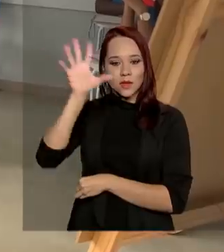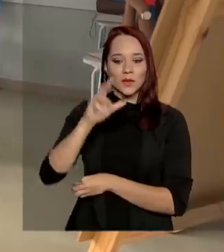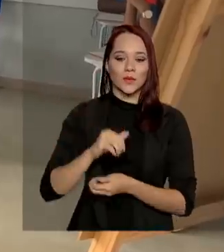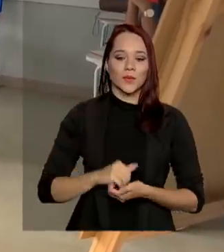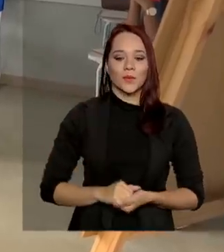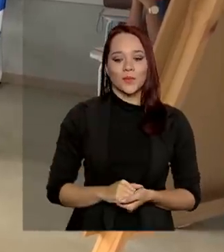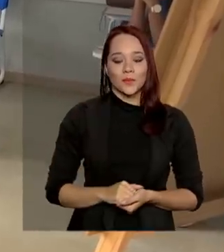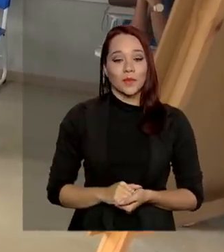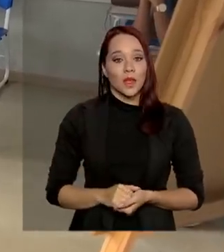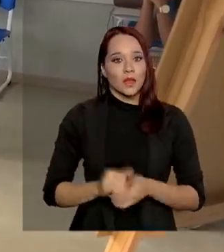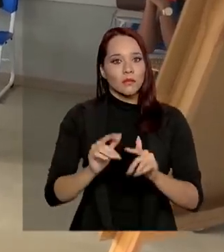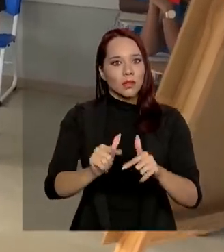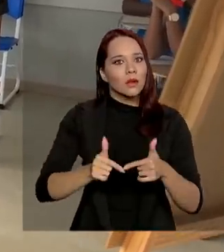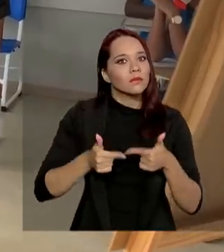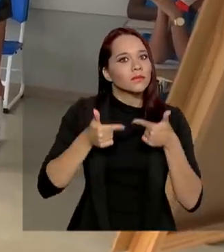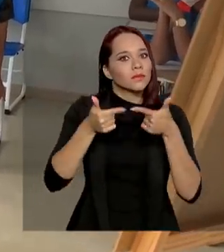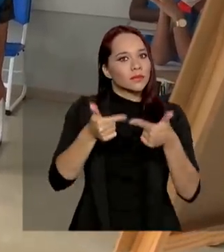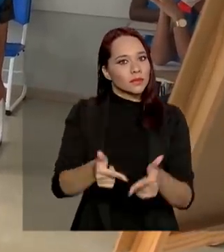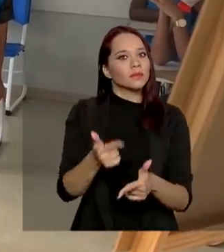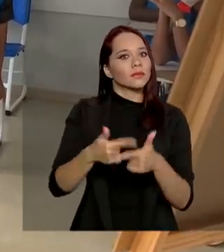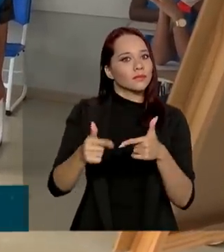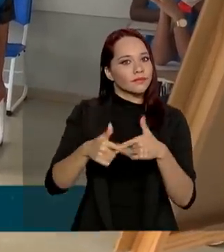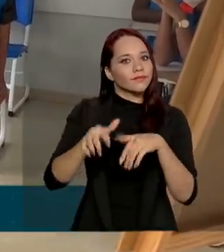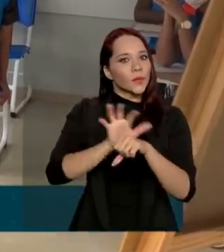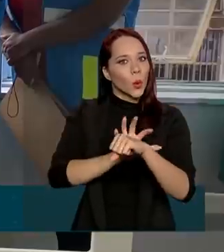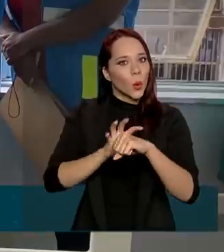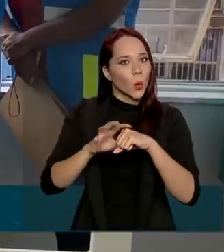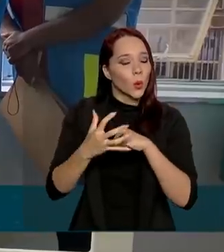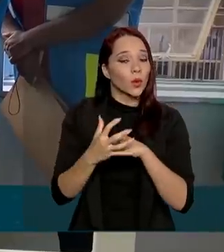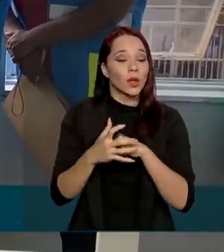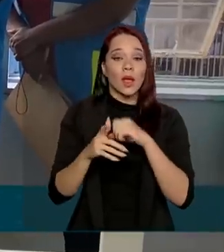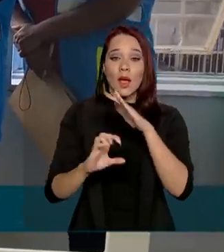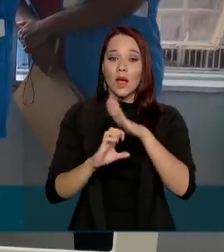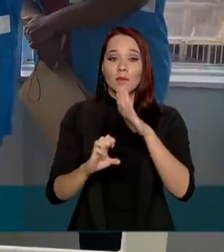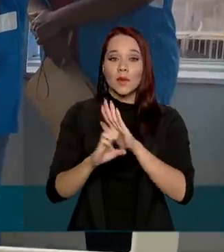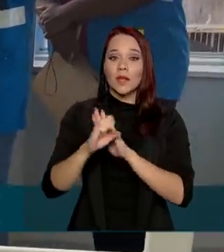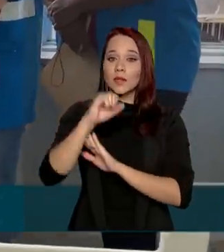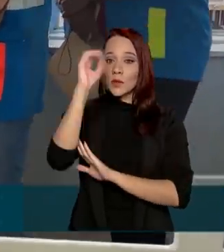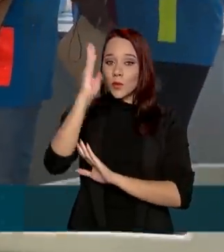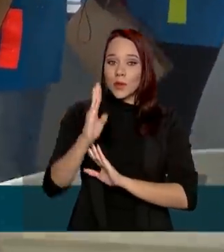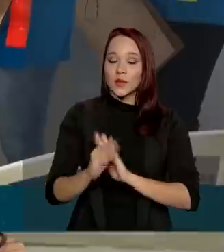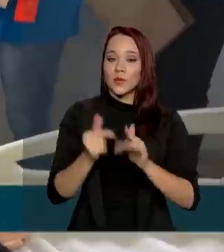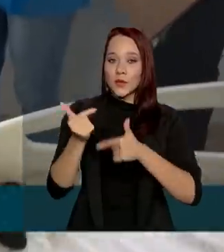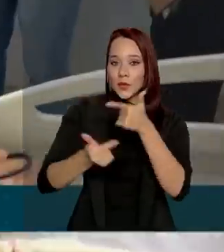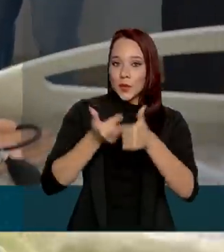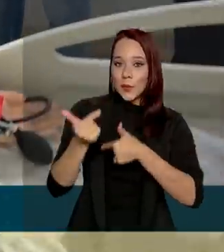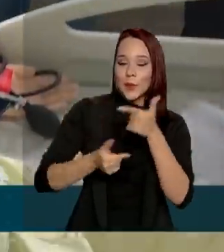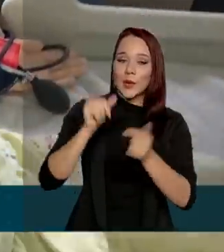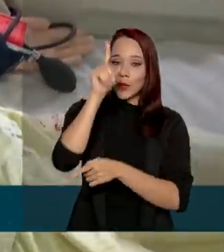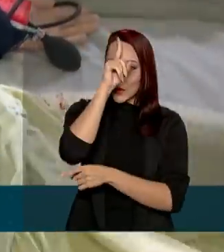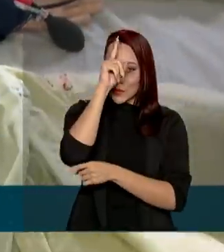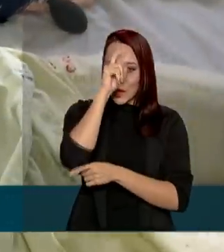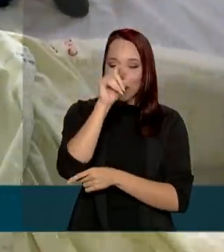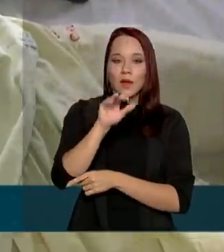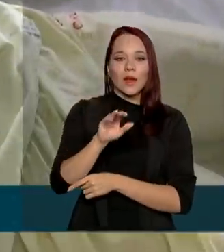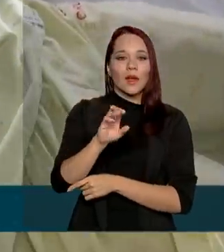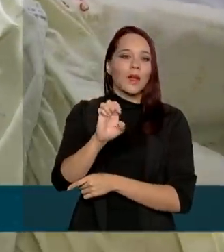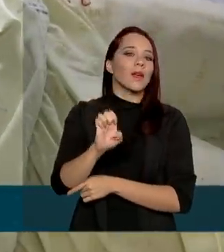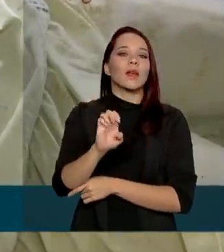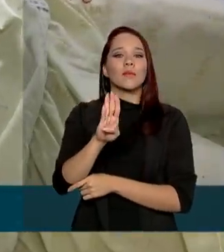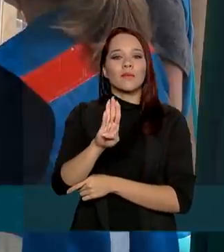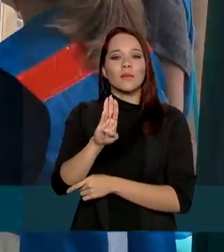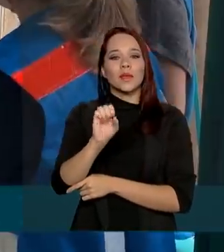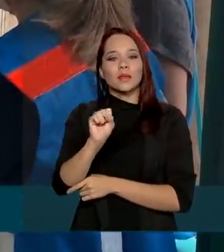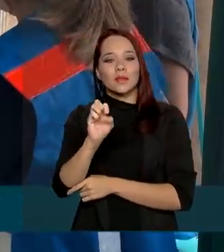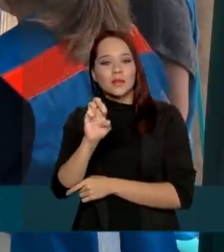Para enfrentar a pandemia do coronavírus, a empresa brasileira de serviços hospitalares, EBSER, tem